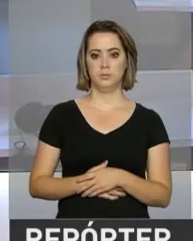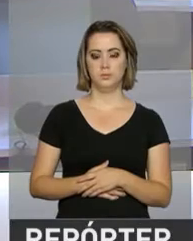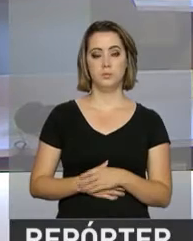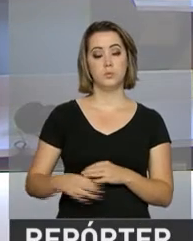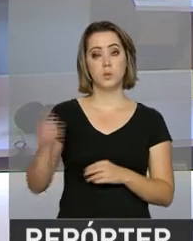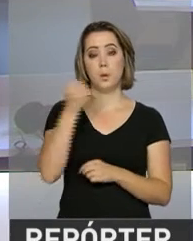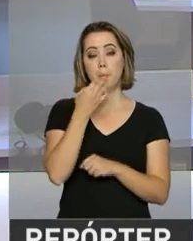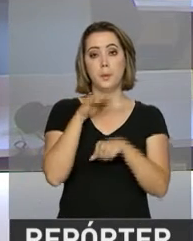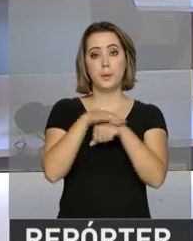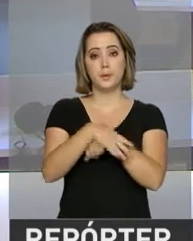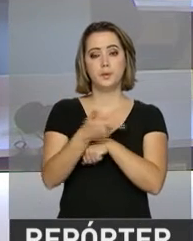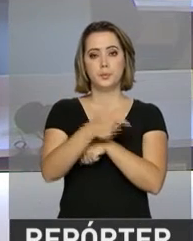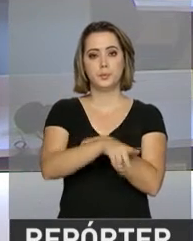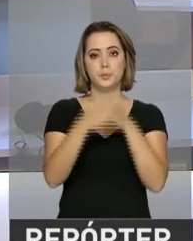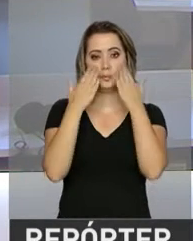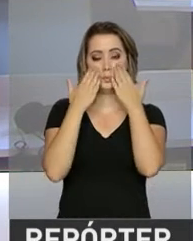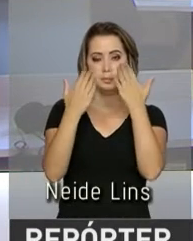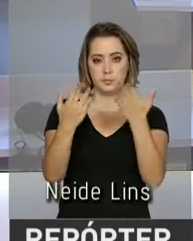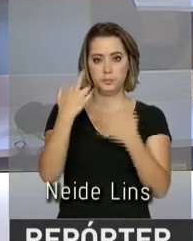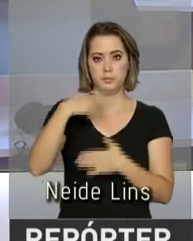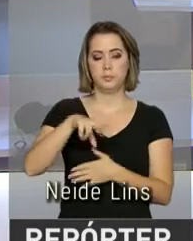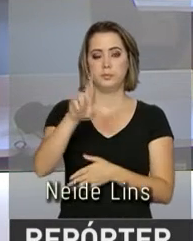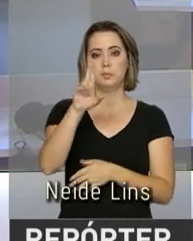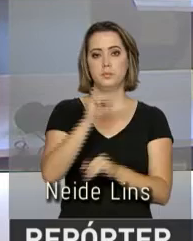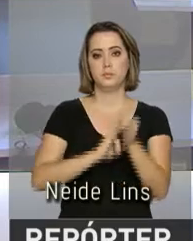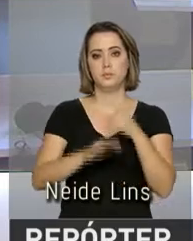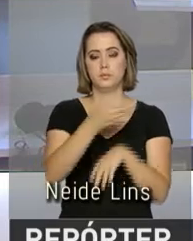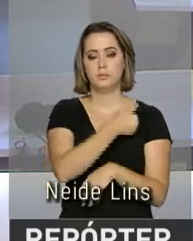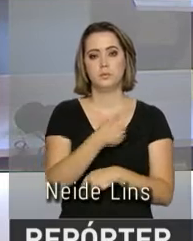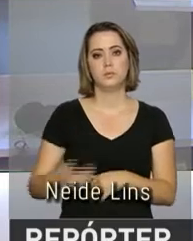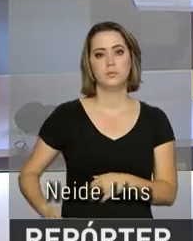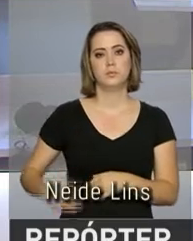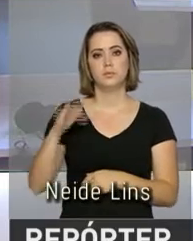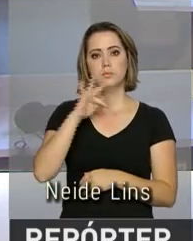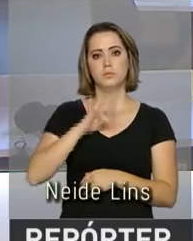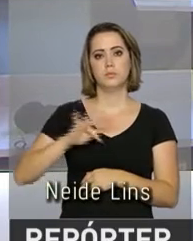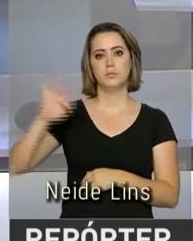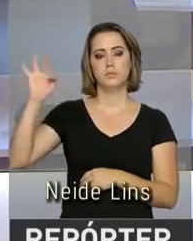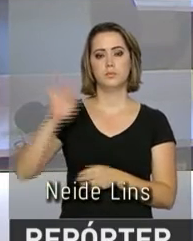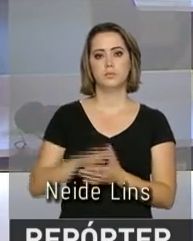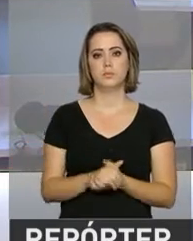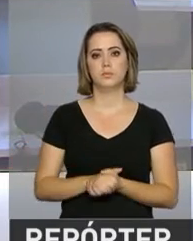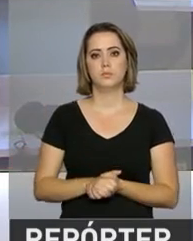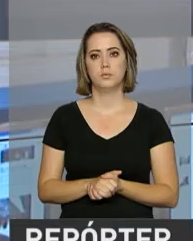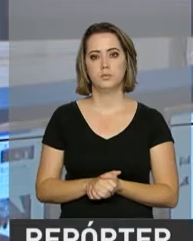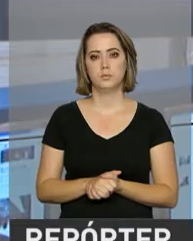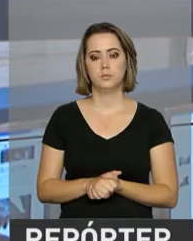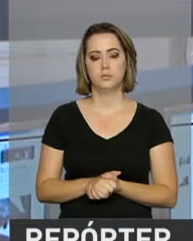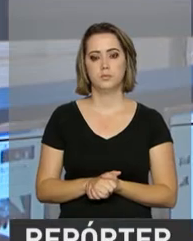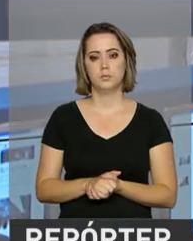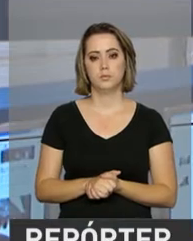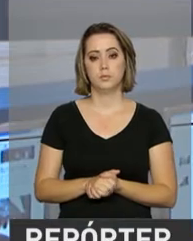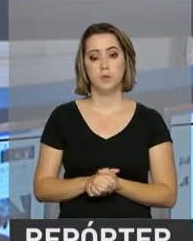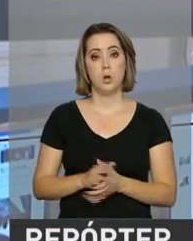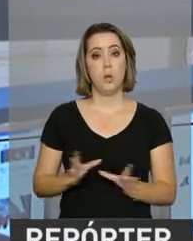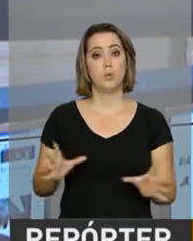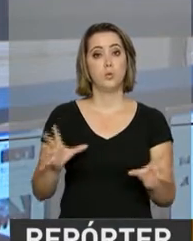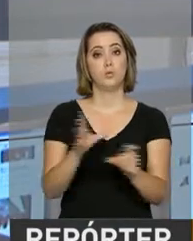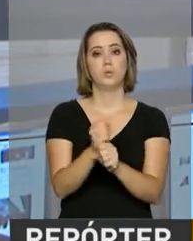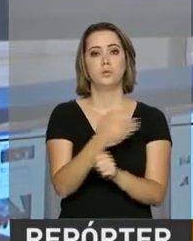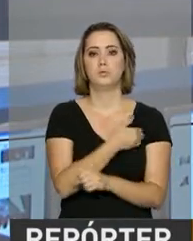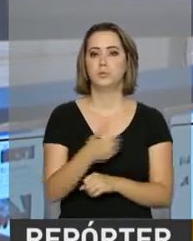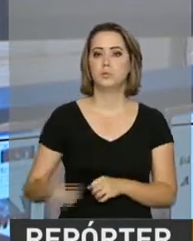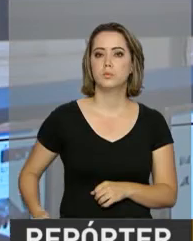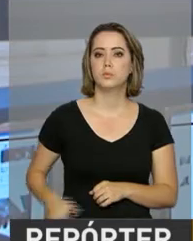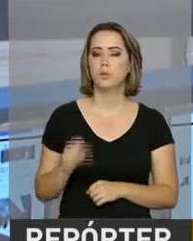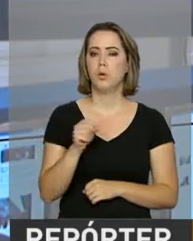Olá, boa noite. No ar, mais uma edição do repórter NBR com as notícias do governo federal. As contas do governo